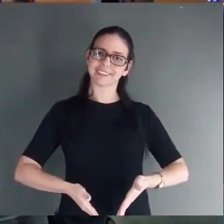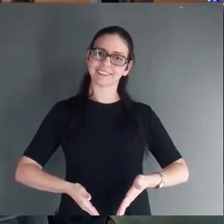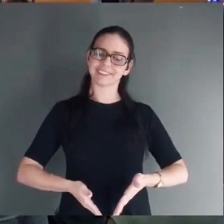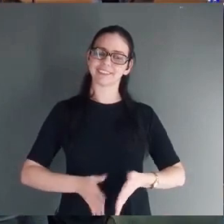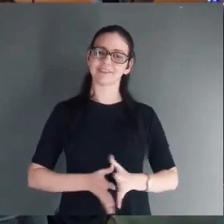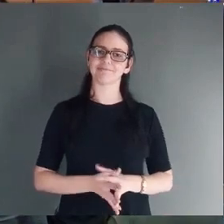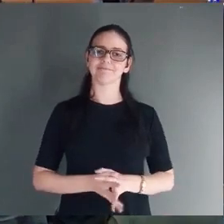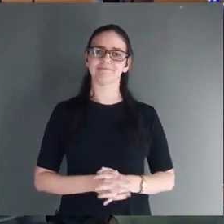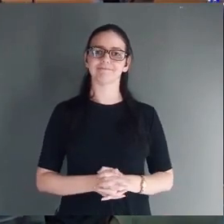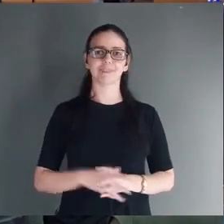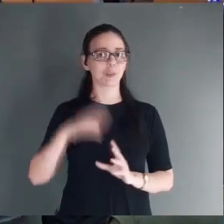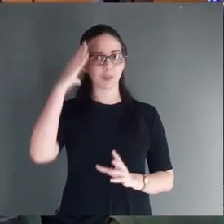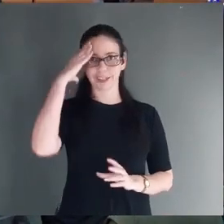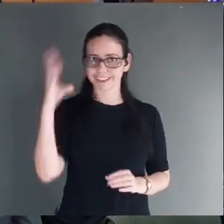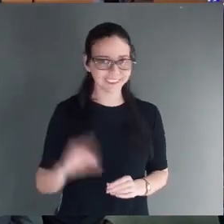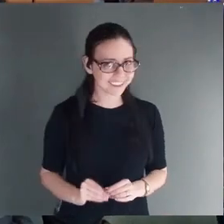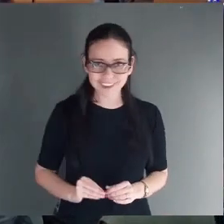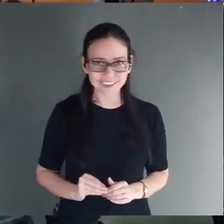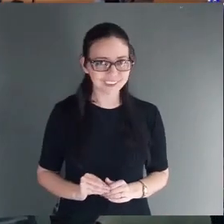Você não entendeu?